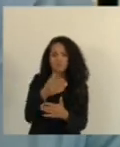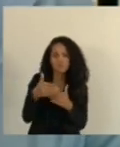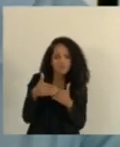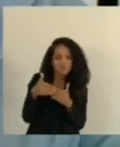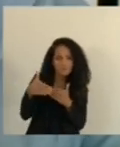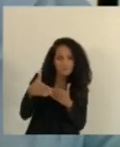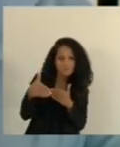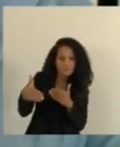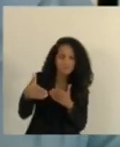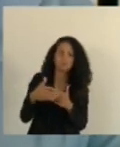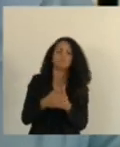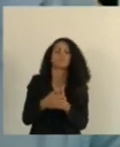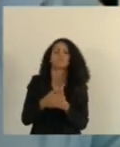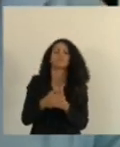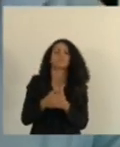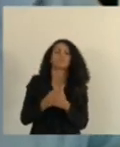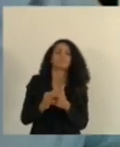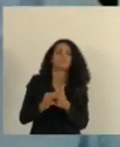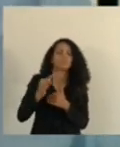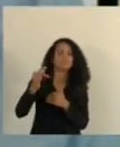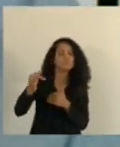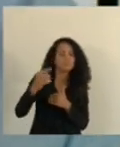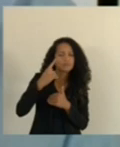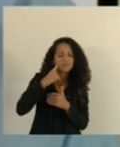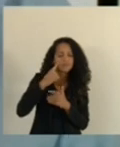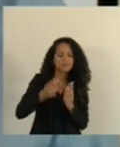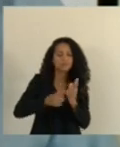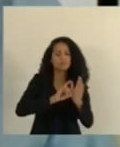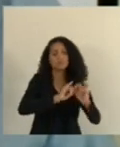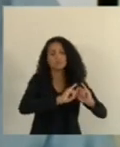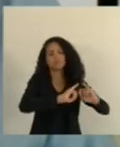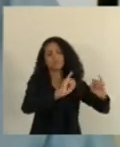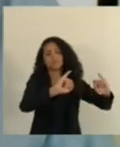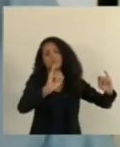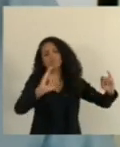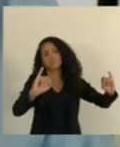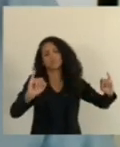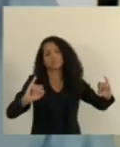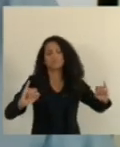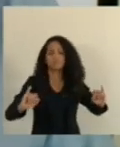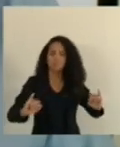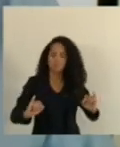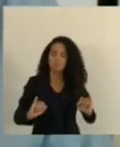orçamentárias para estarem divulgando esses